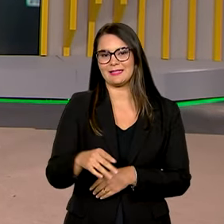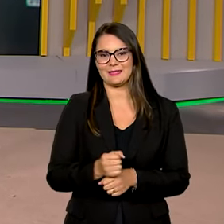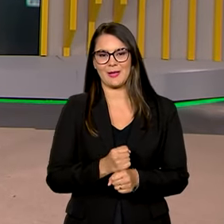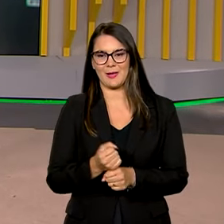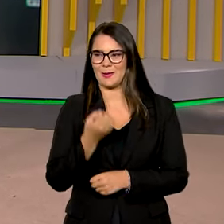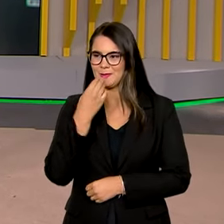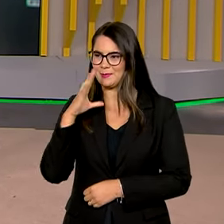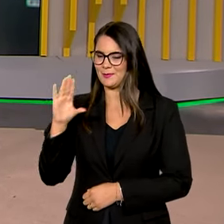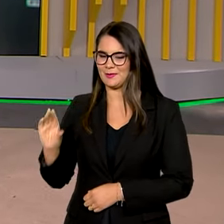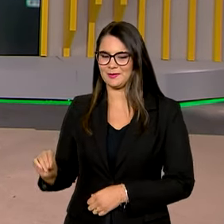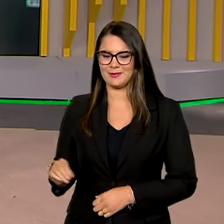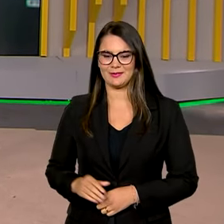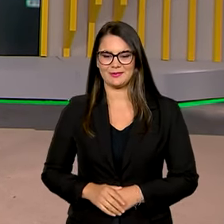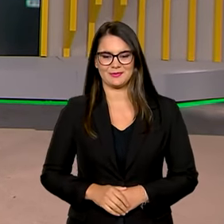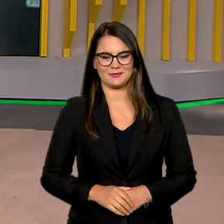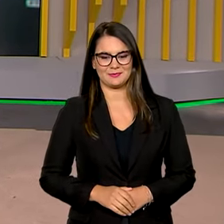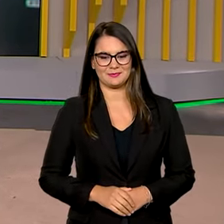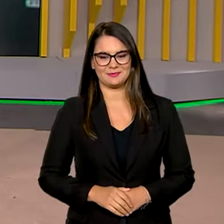noite pra você, Vanessa.